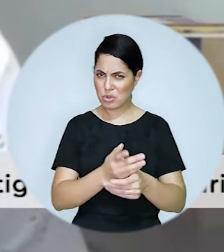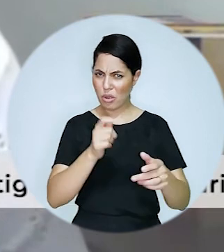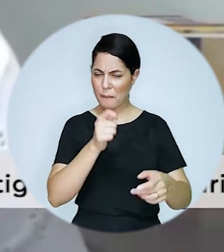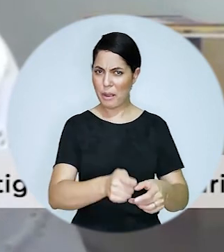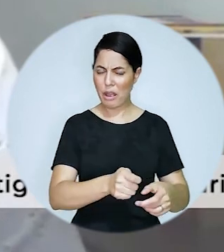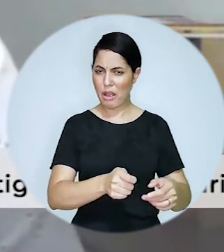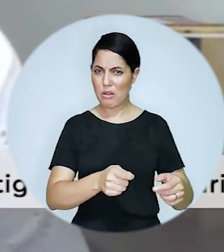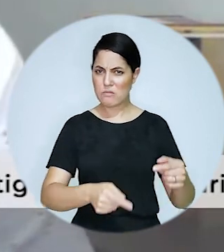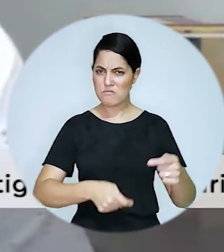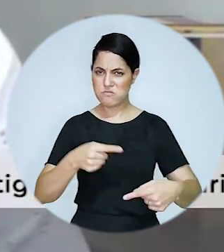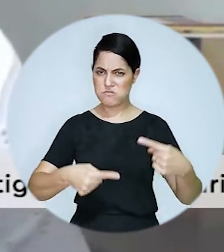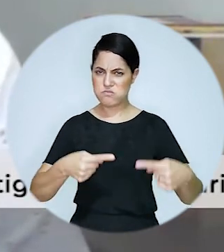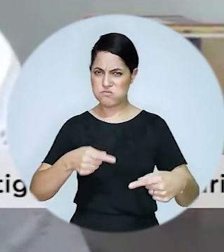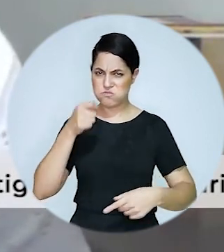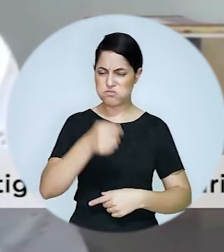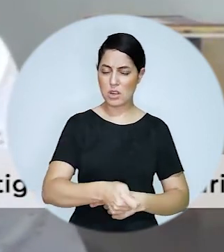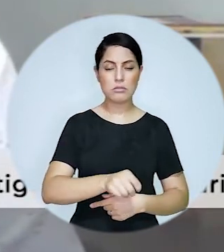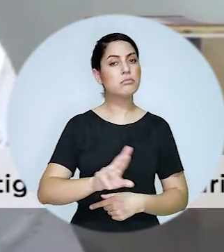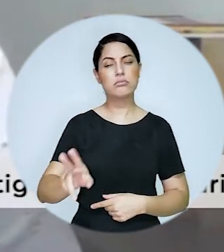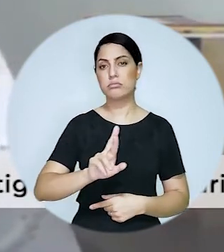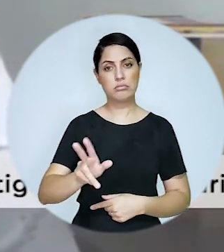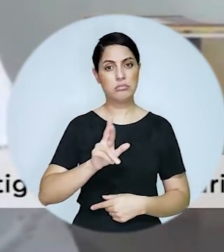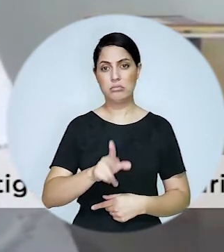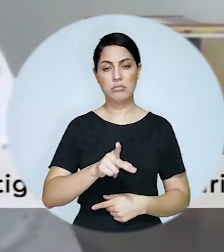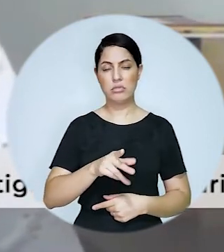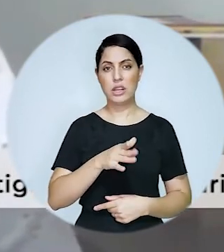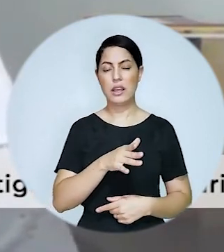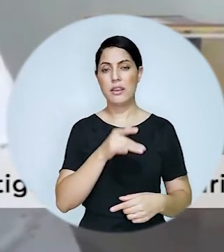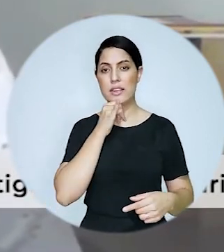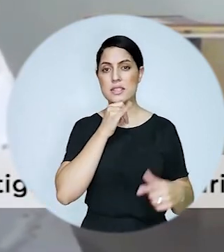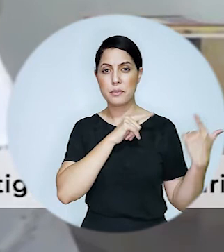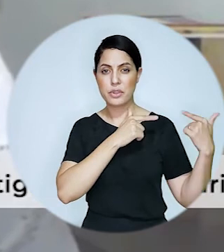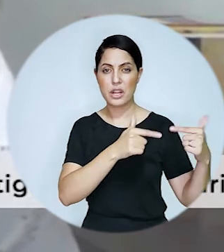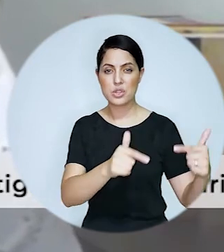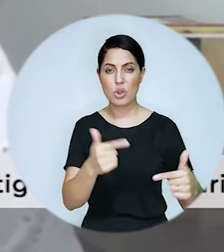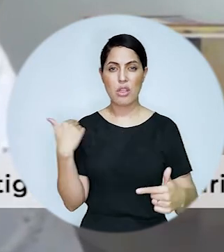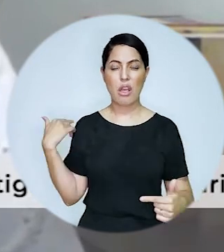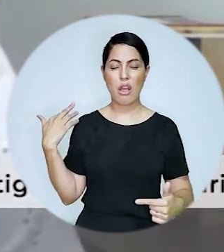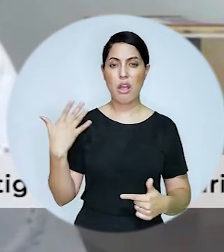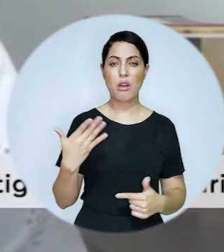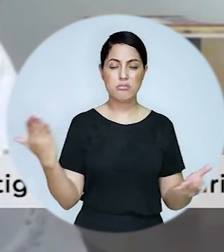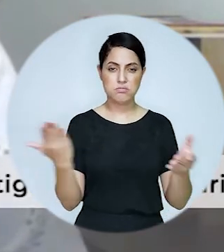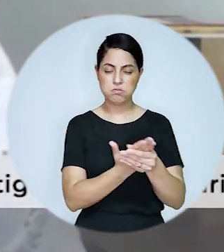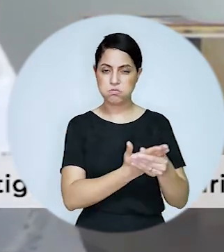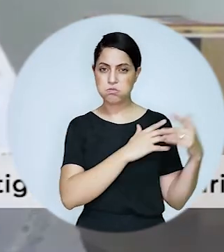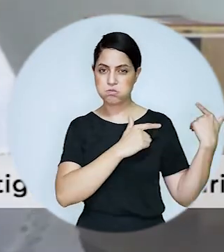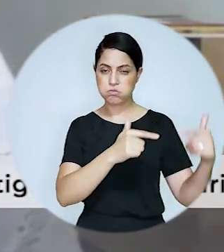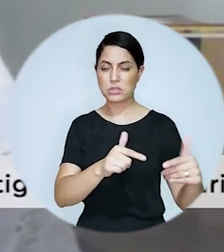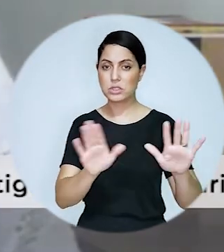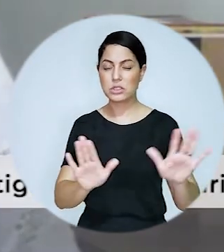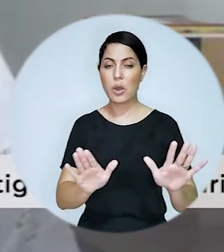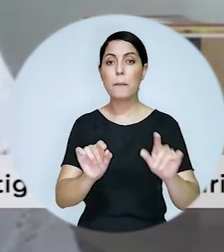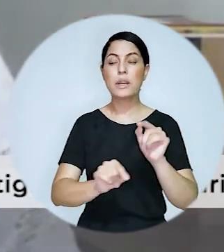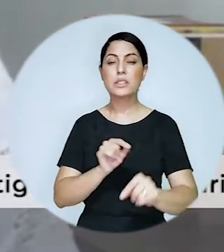litigioso que termina com uma sentença naquele mecanismo tradicional de litígio